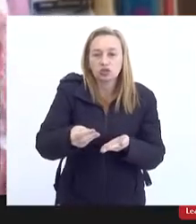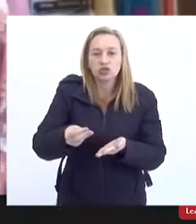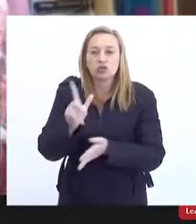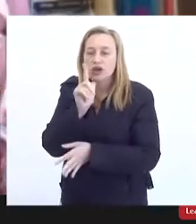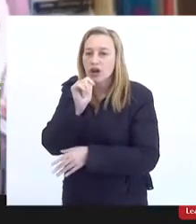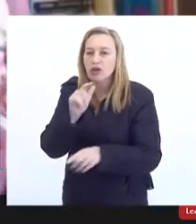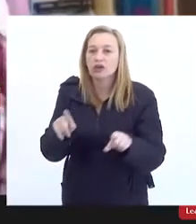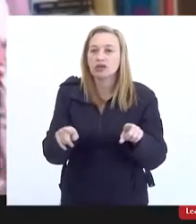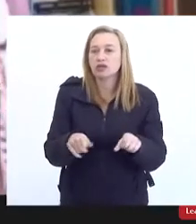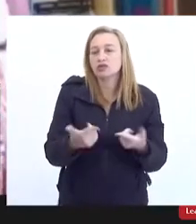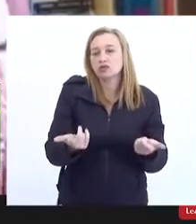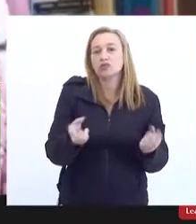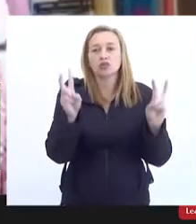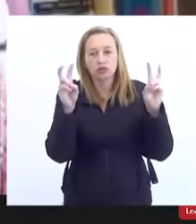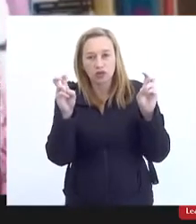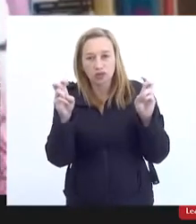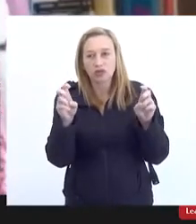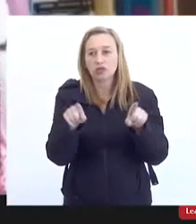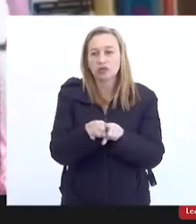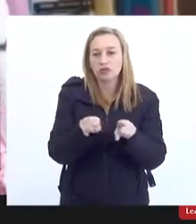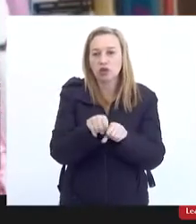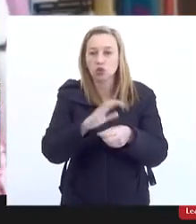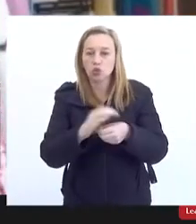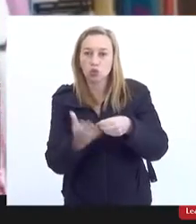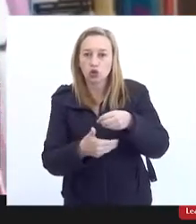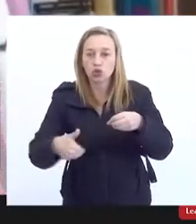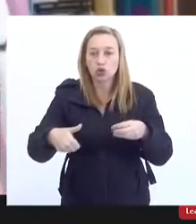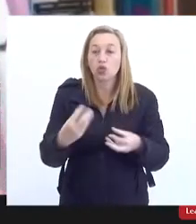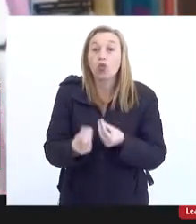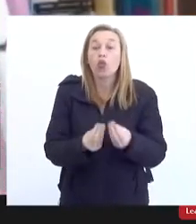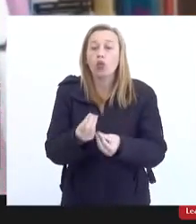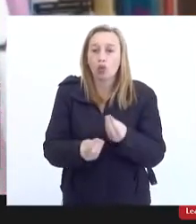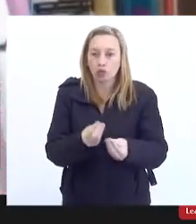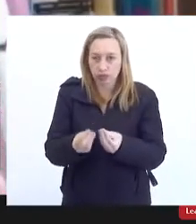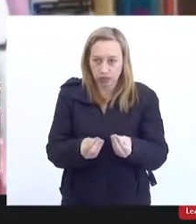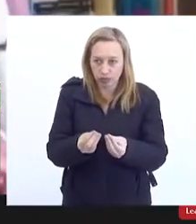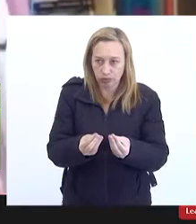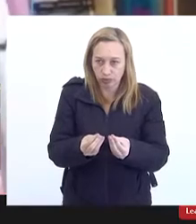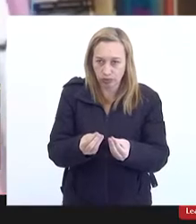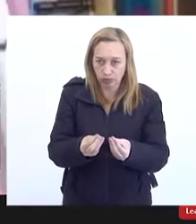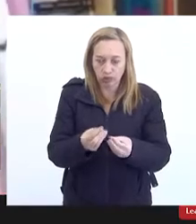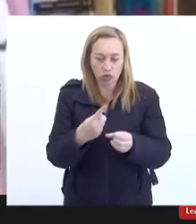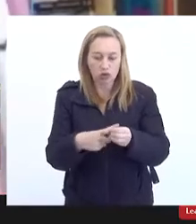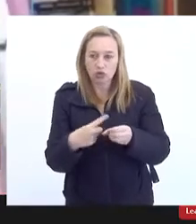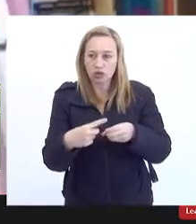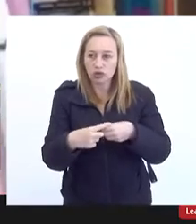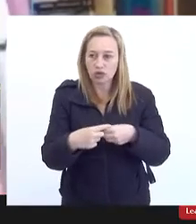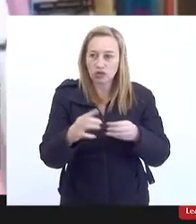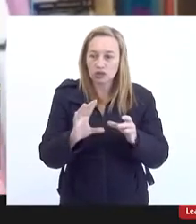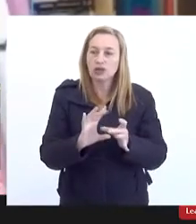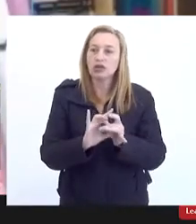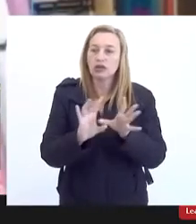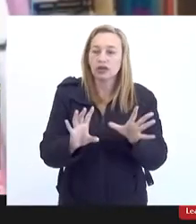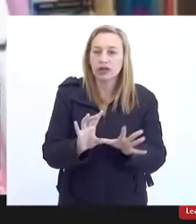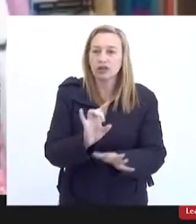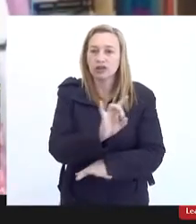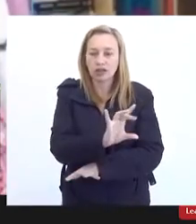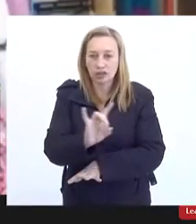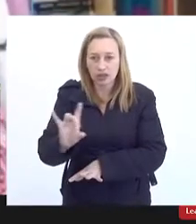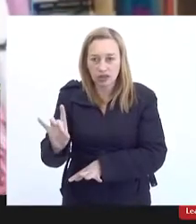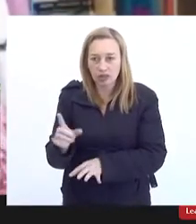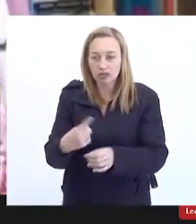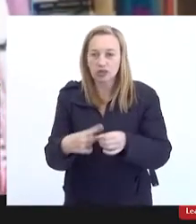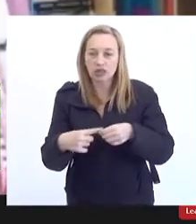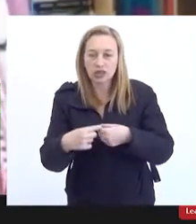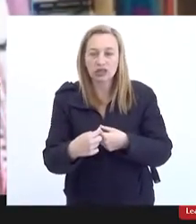assim como a questão do esgotamento. É a titularidade dos municípios aqui uma coisa muito importante porque os municípios têm